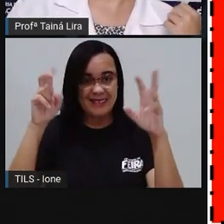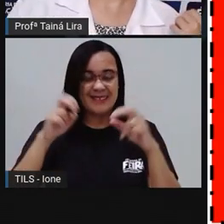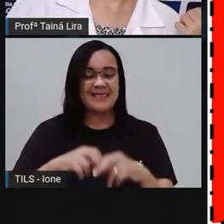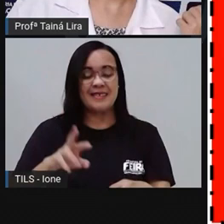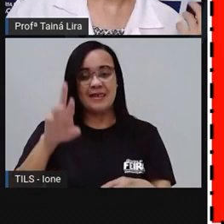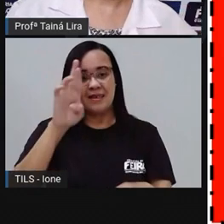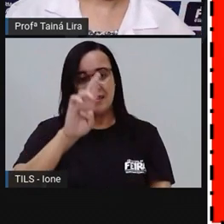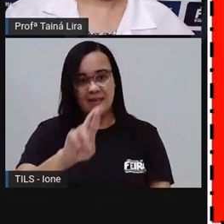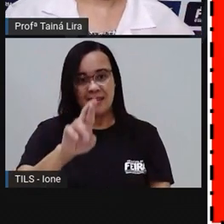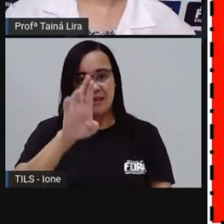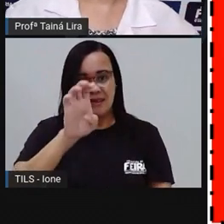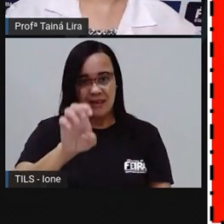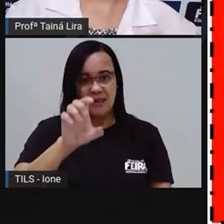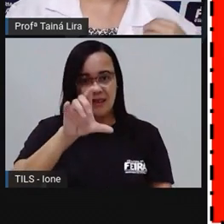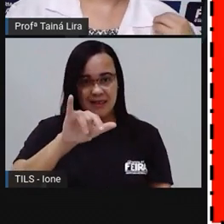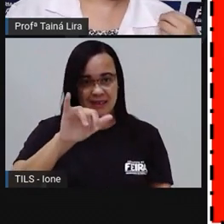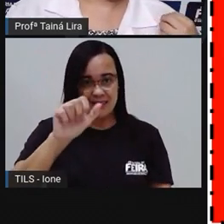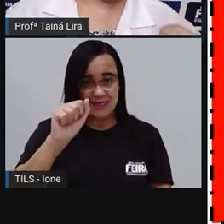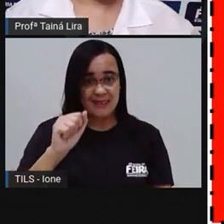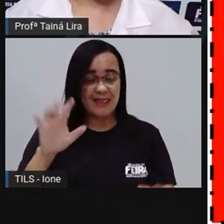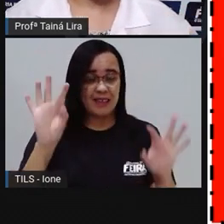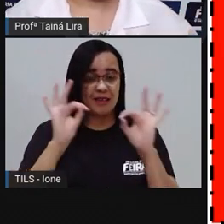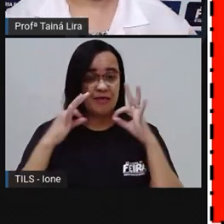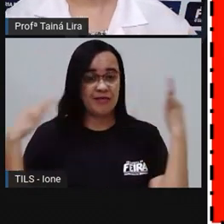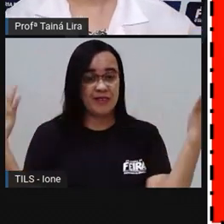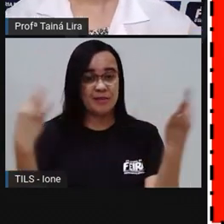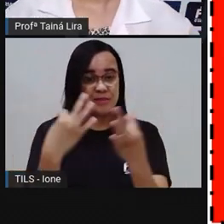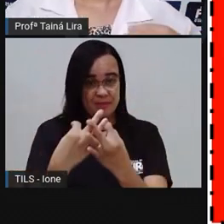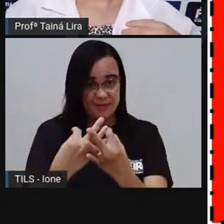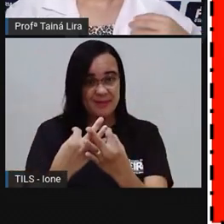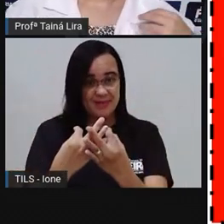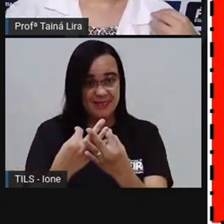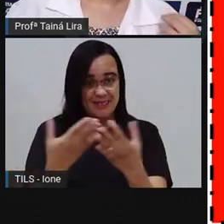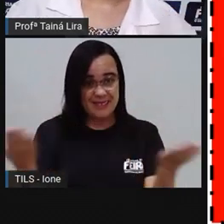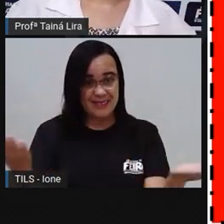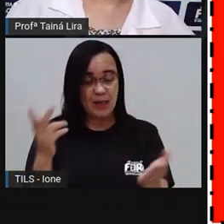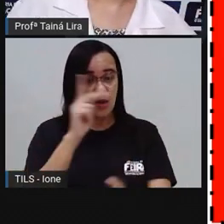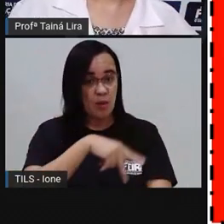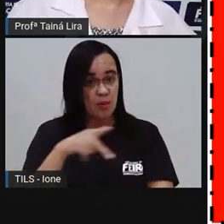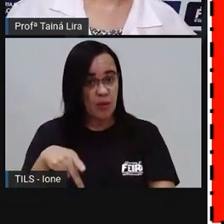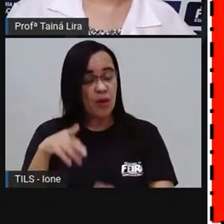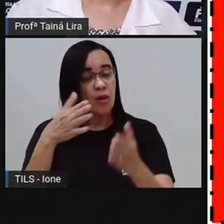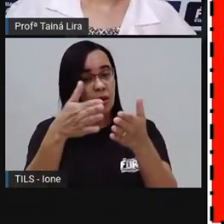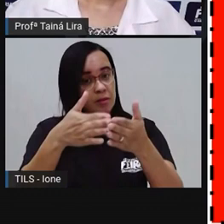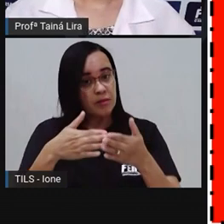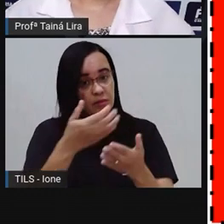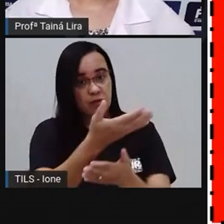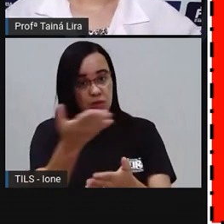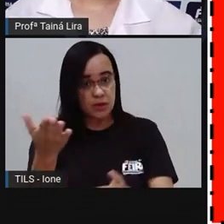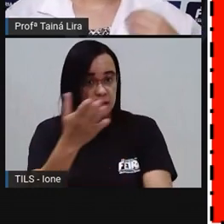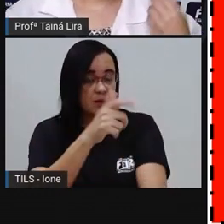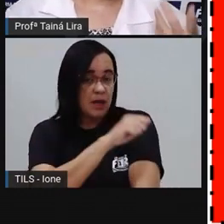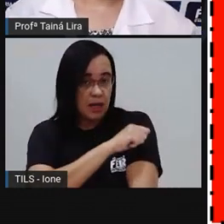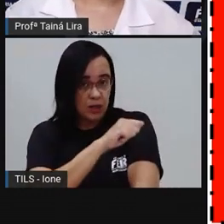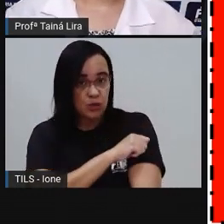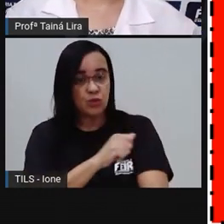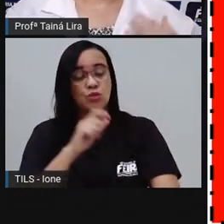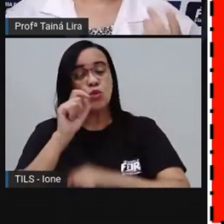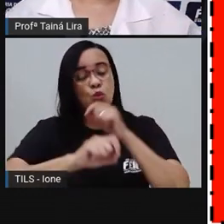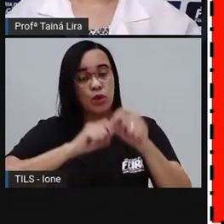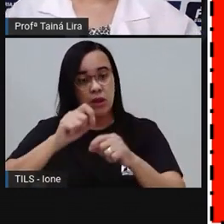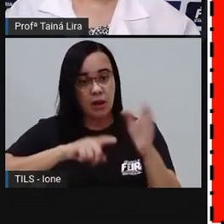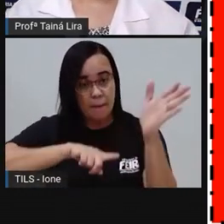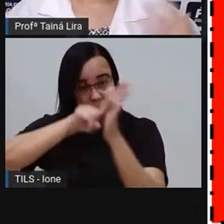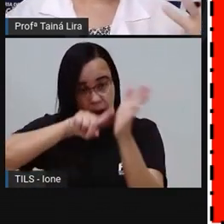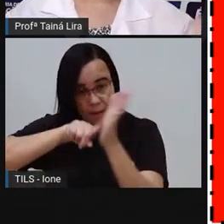inclusive a PRO pediu para vocês pesquisarem, não foi? A PRO pediu a vocês, né, pra conversar aí com a